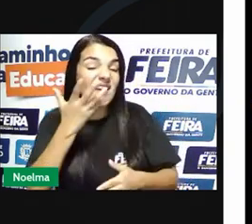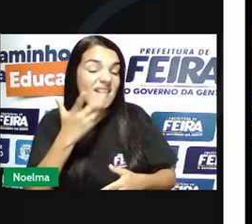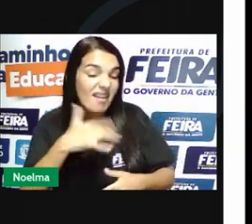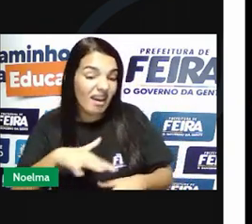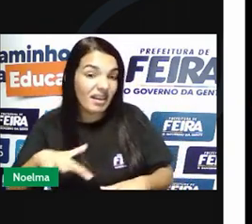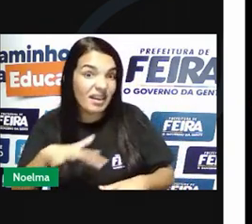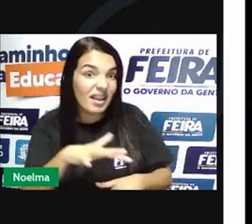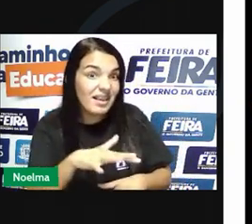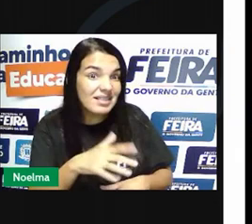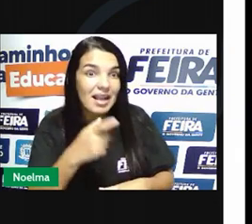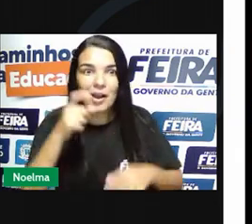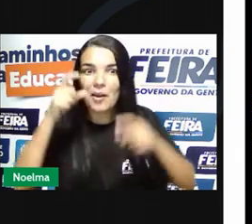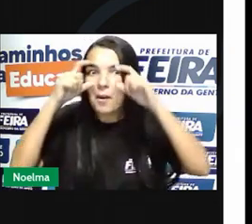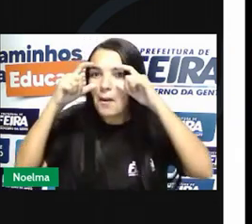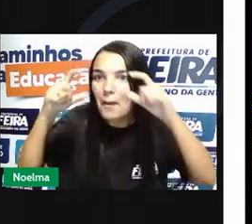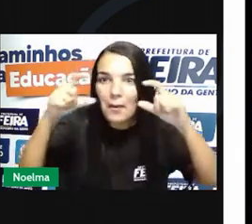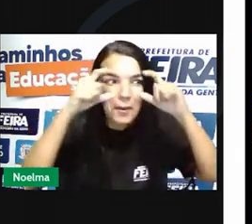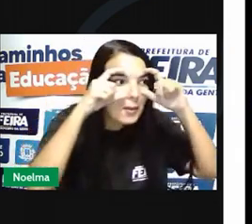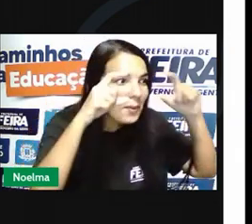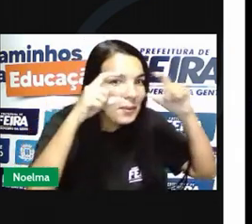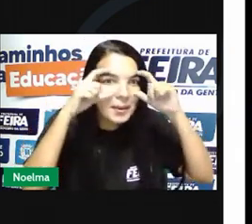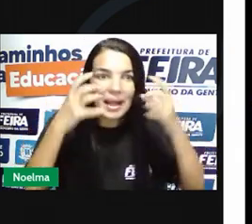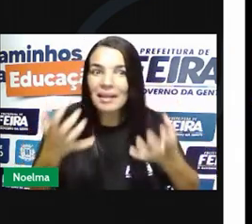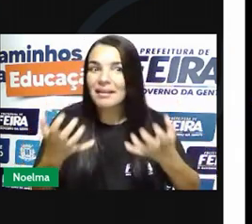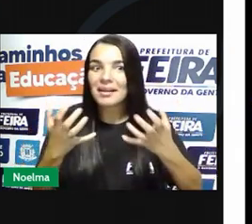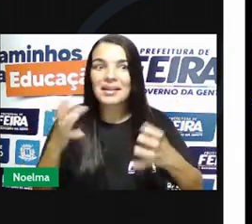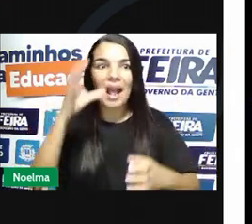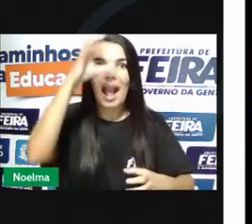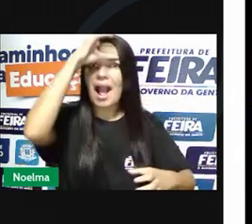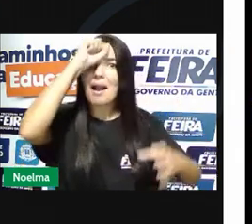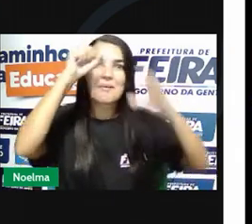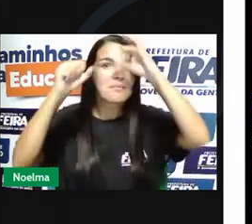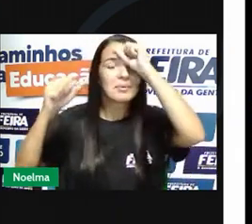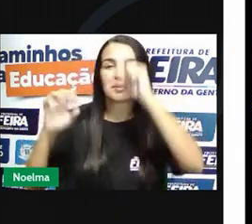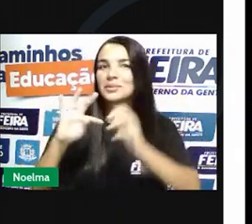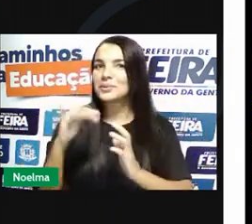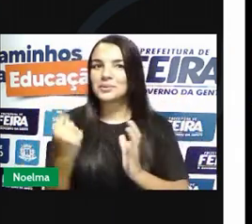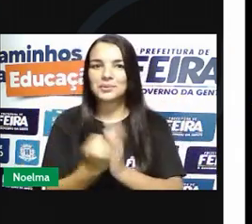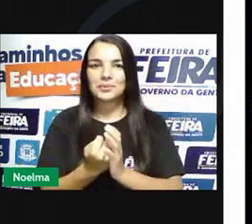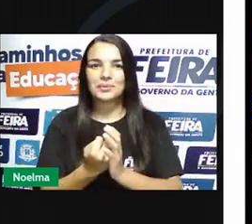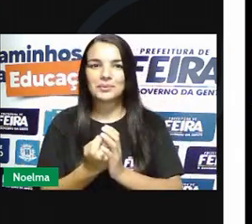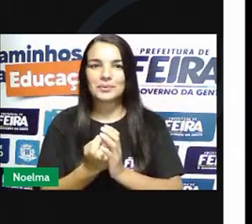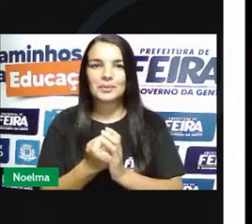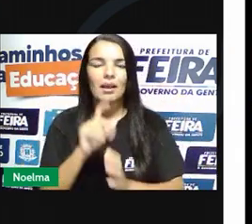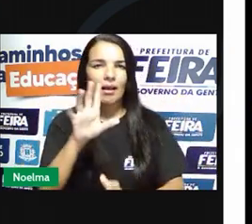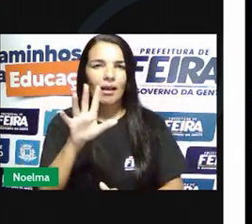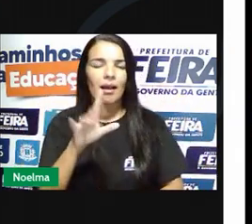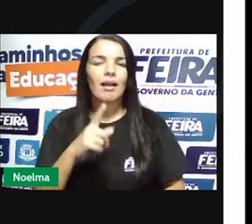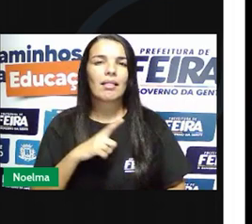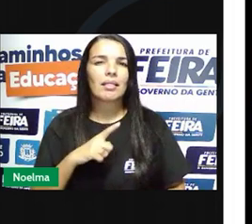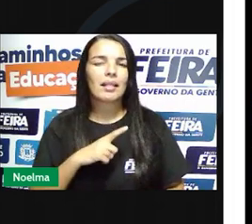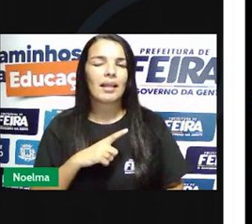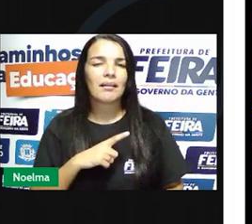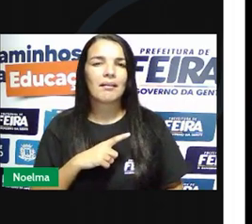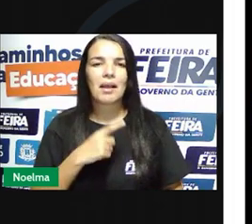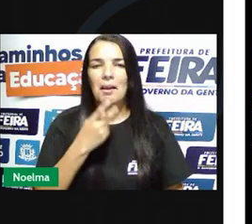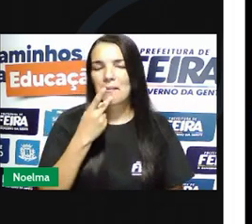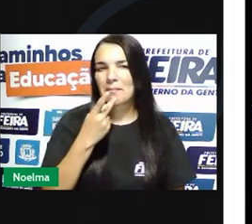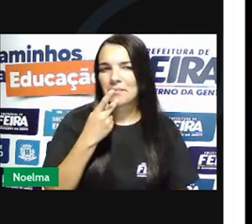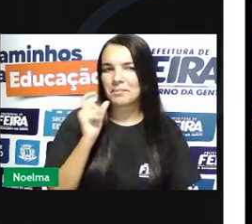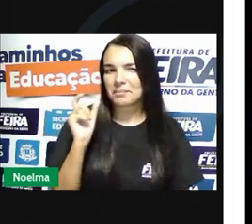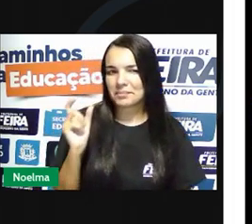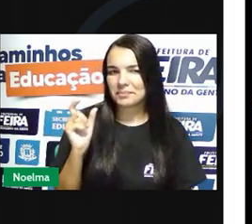curioso e queria aprender tudo o apelido veio da profissão